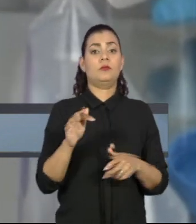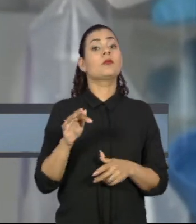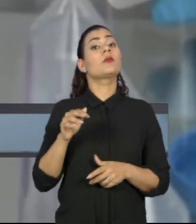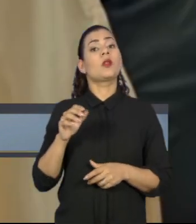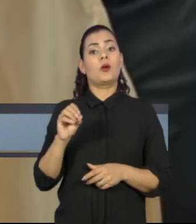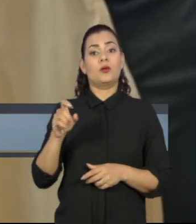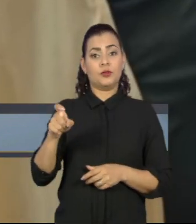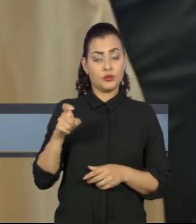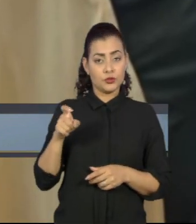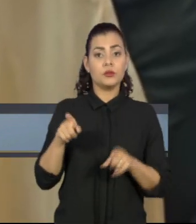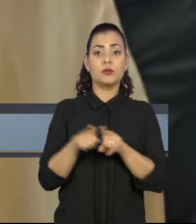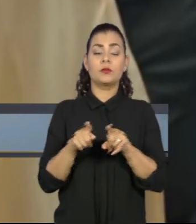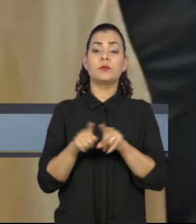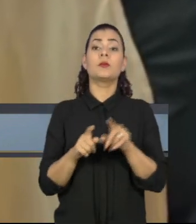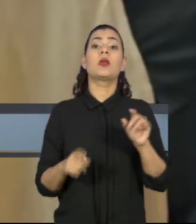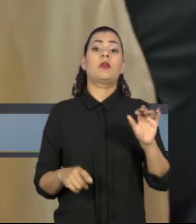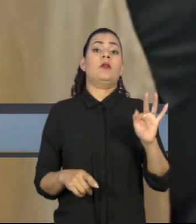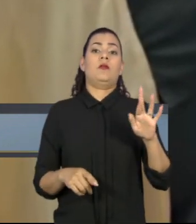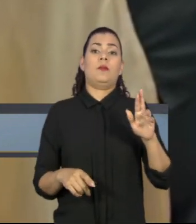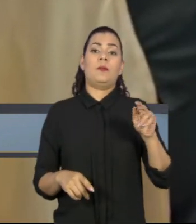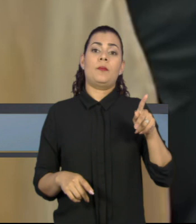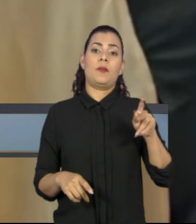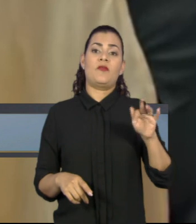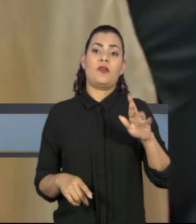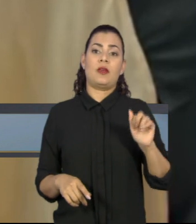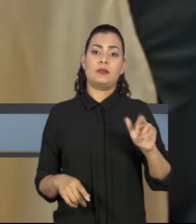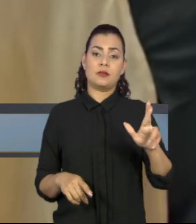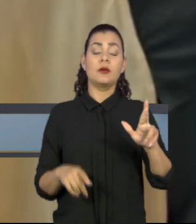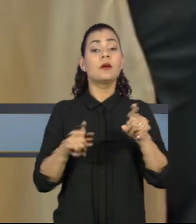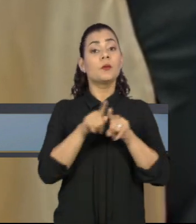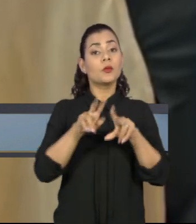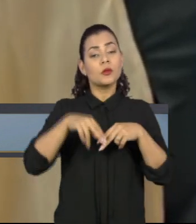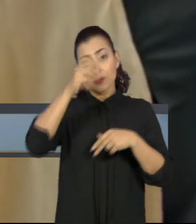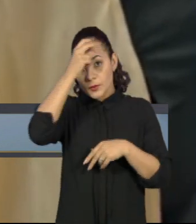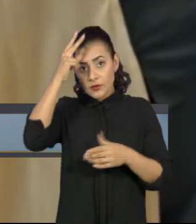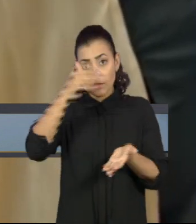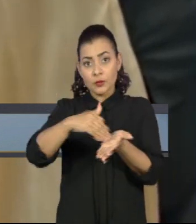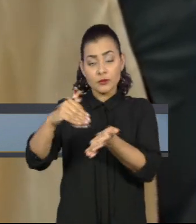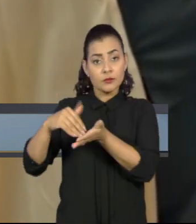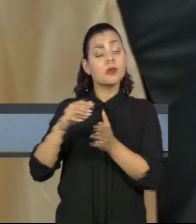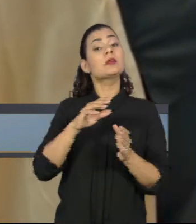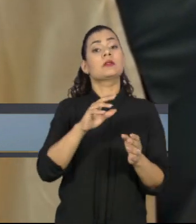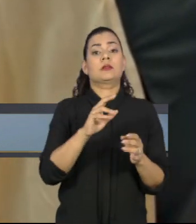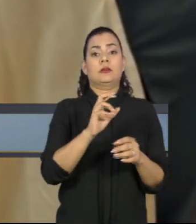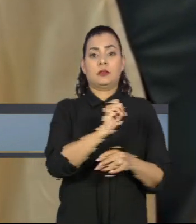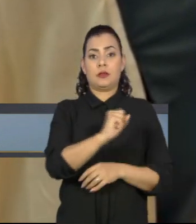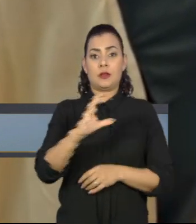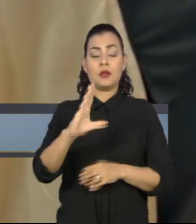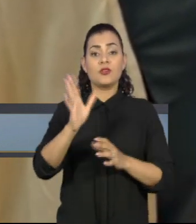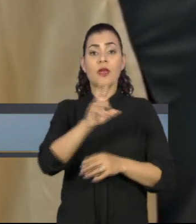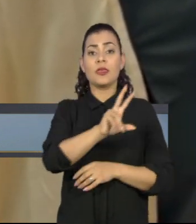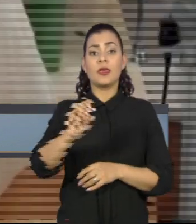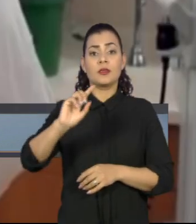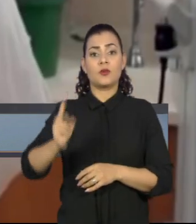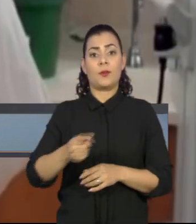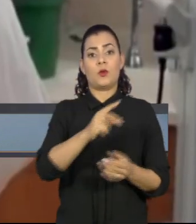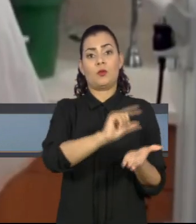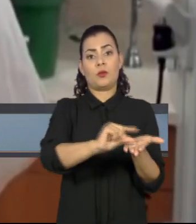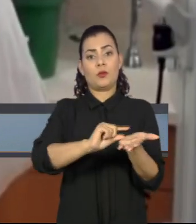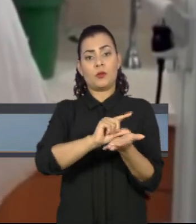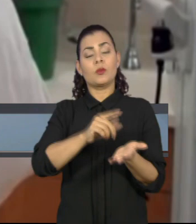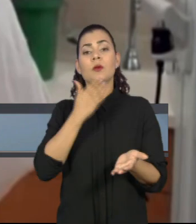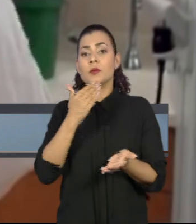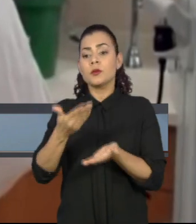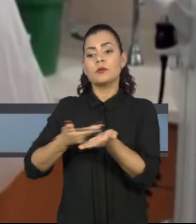Oxford. Enquanto isso, a FECAM, Federação Catarinense de Municípios, já pediu a reserva de 500 mil doses da Coronavac e